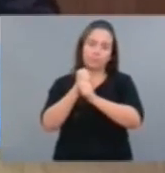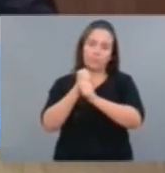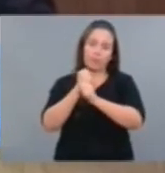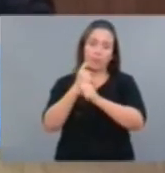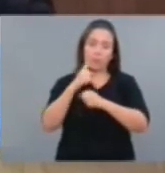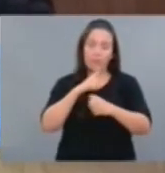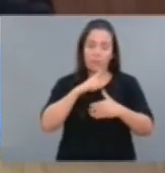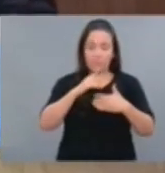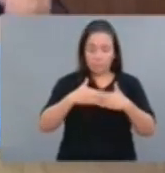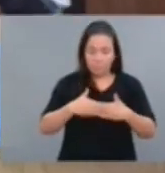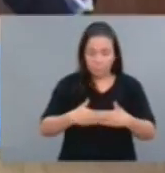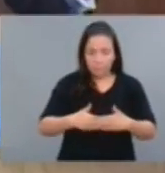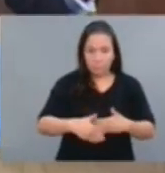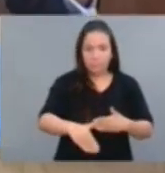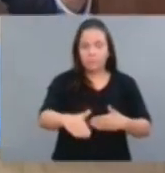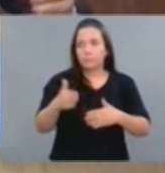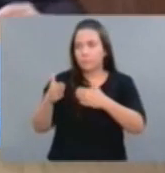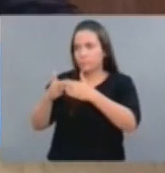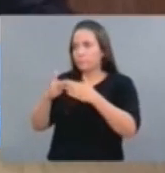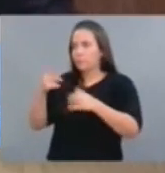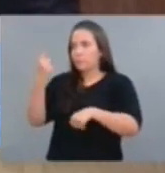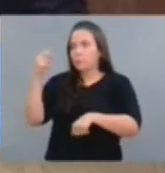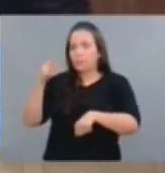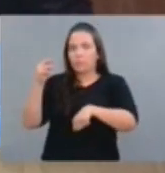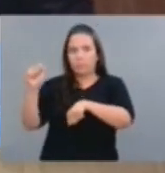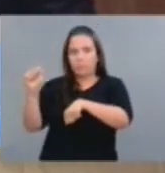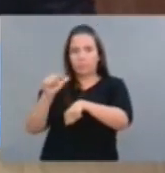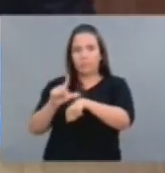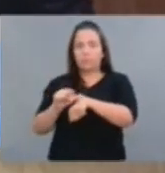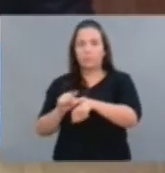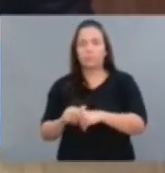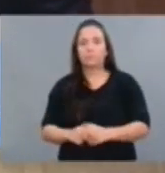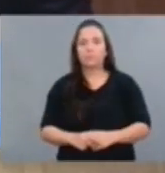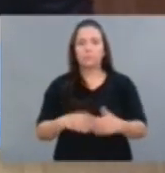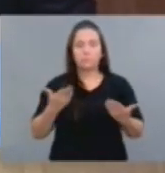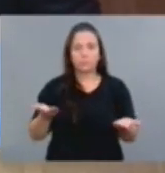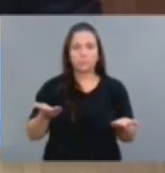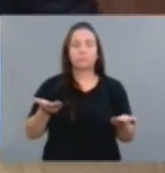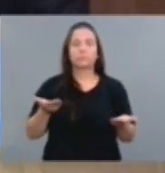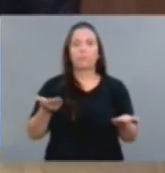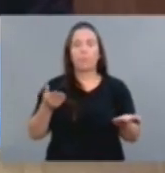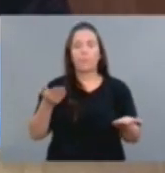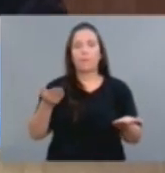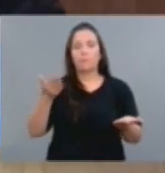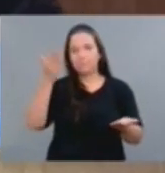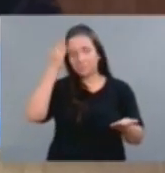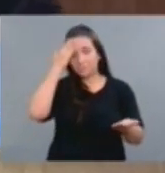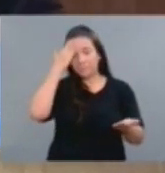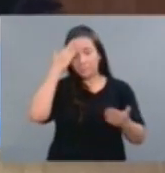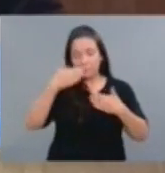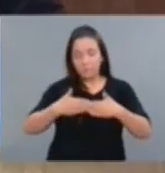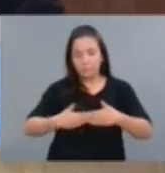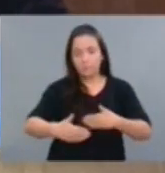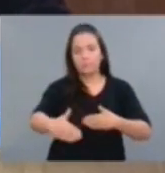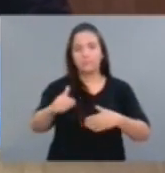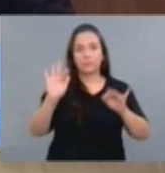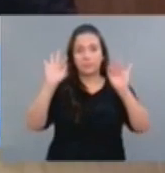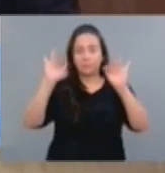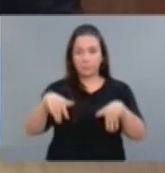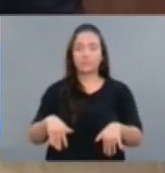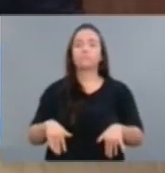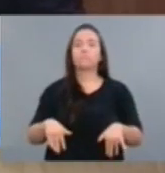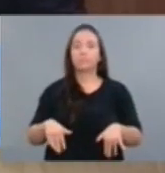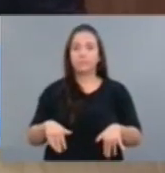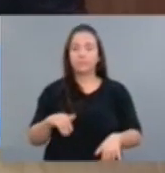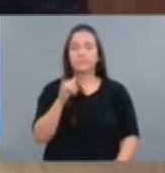prestes, deputado Roberto, e peço mais um minuto à vossa excelência, e que estão prestes a ver a finalização dessa situação